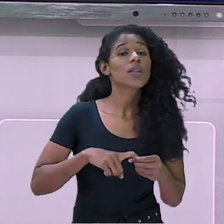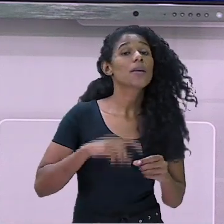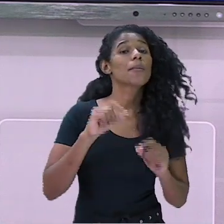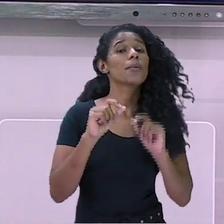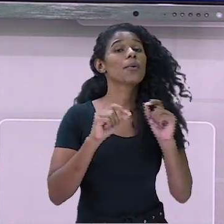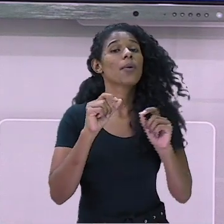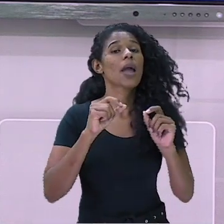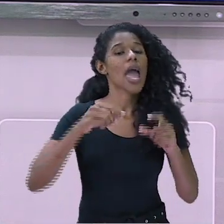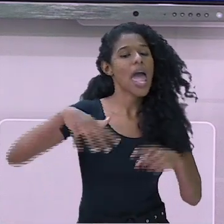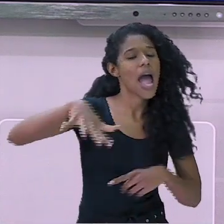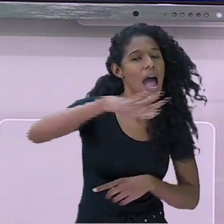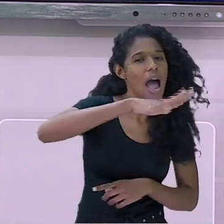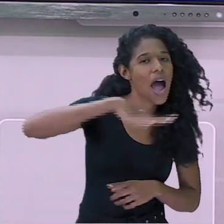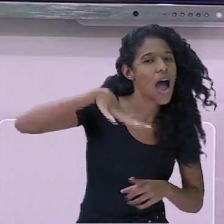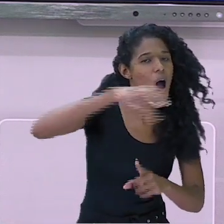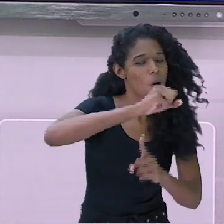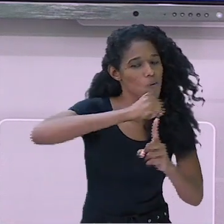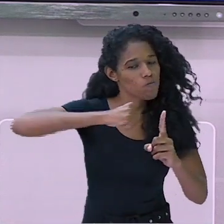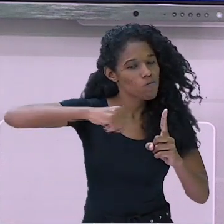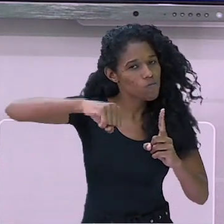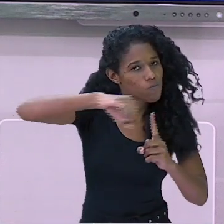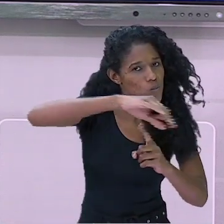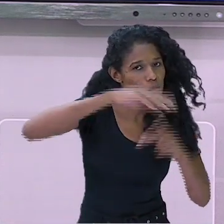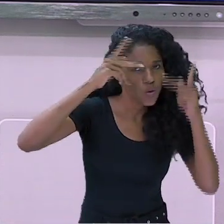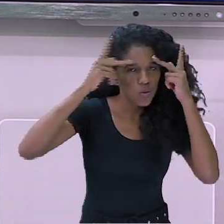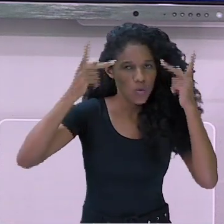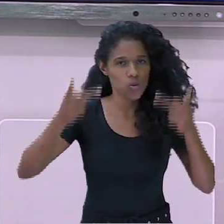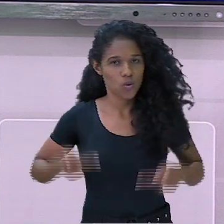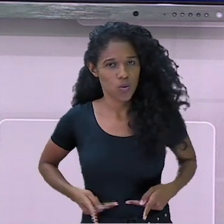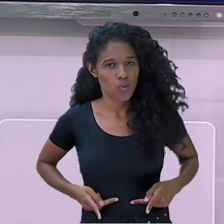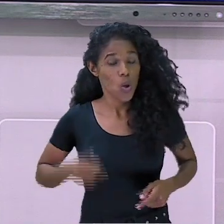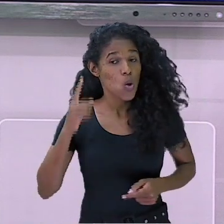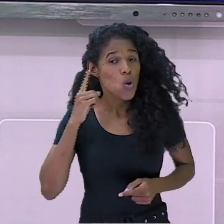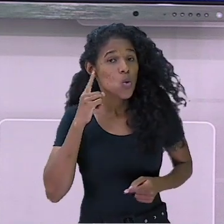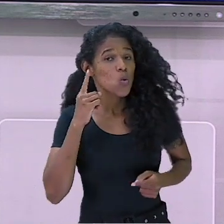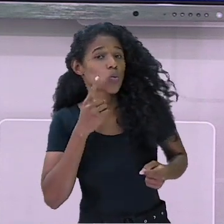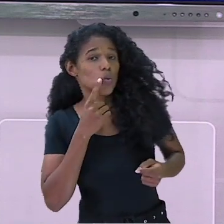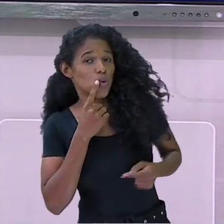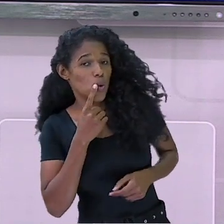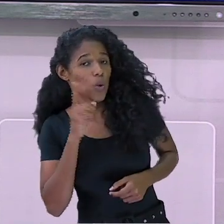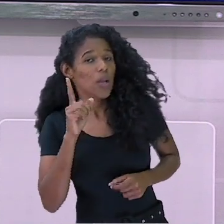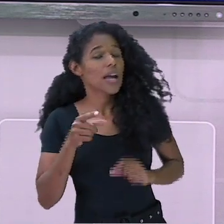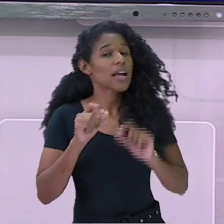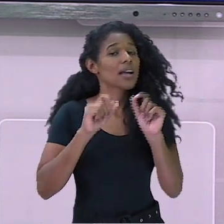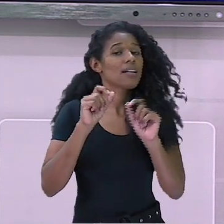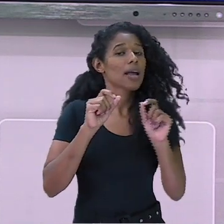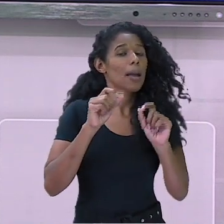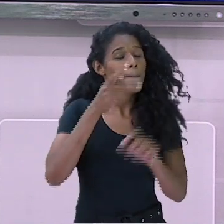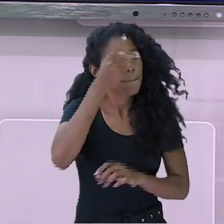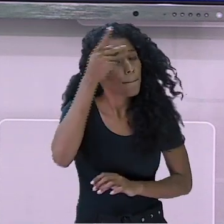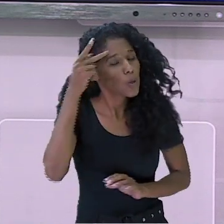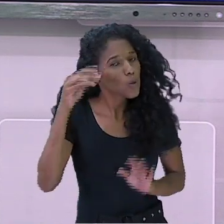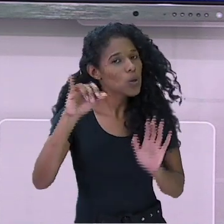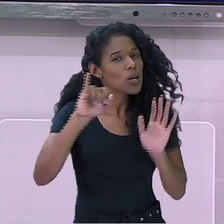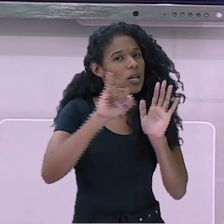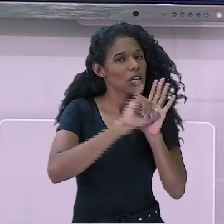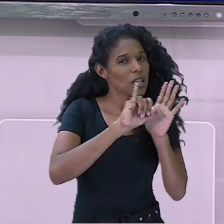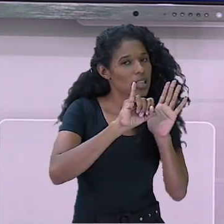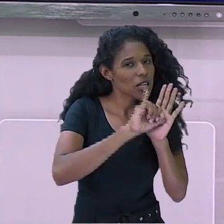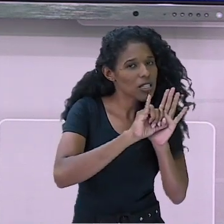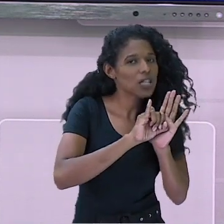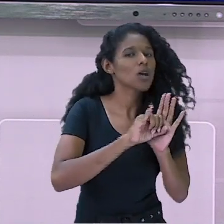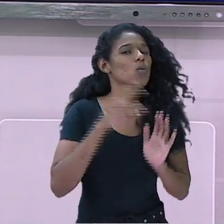é aquele que se percebe enquanto surdo, pertence a uma comunidade surda, tem uma